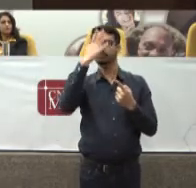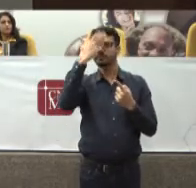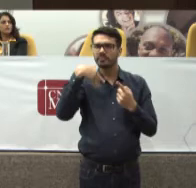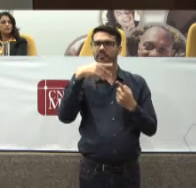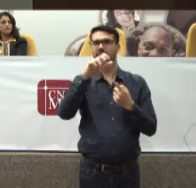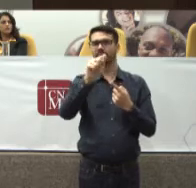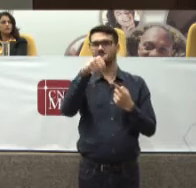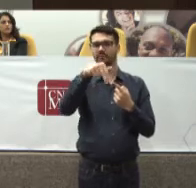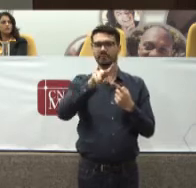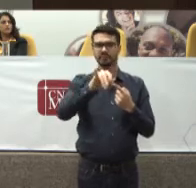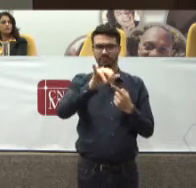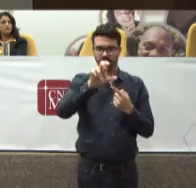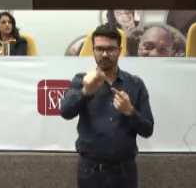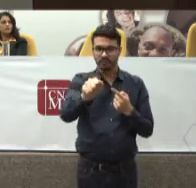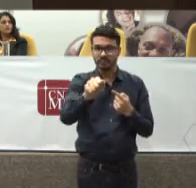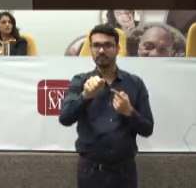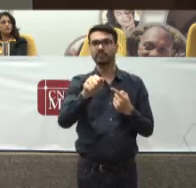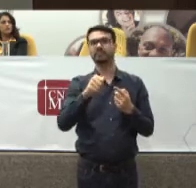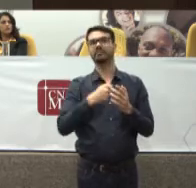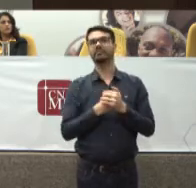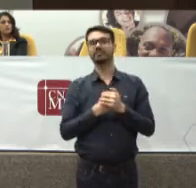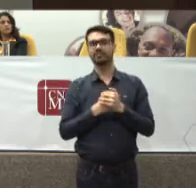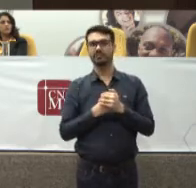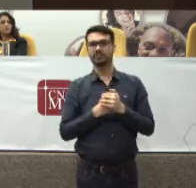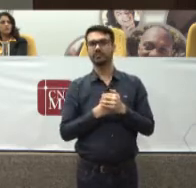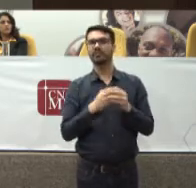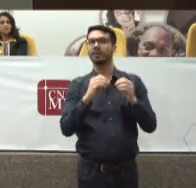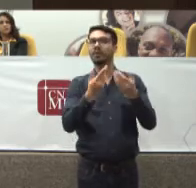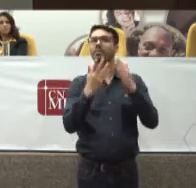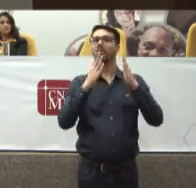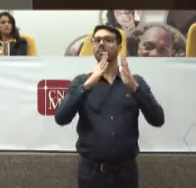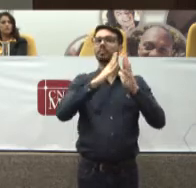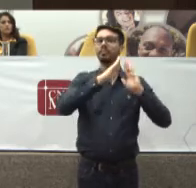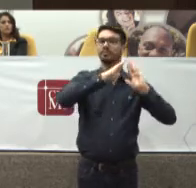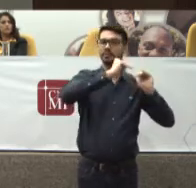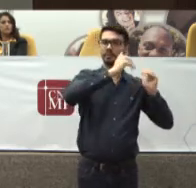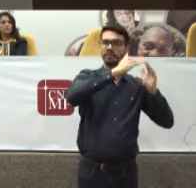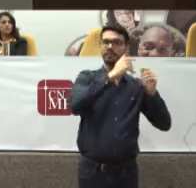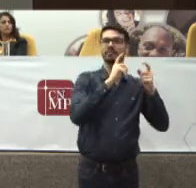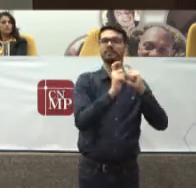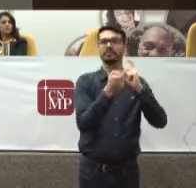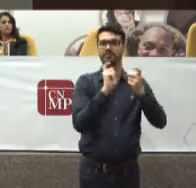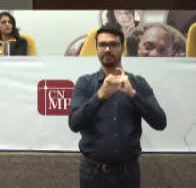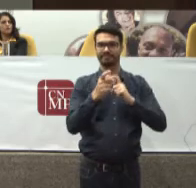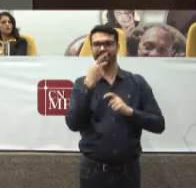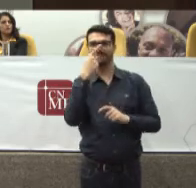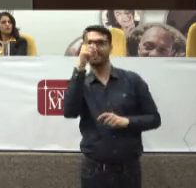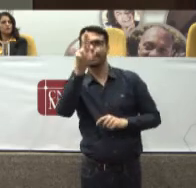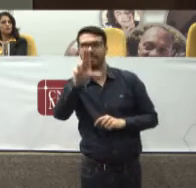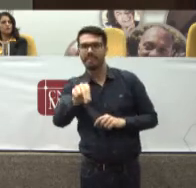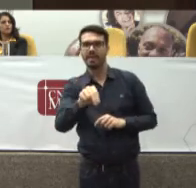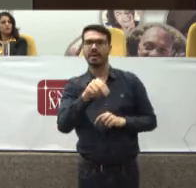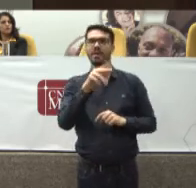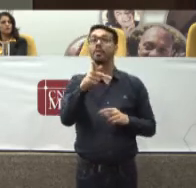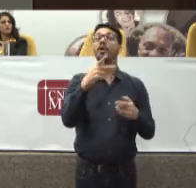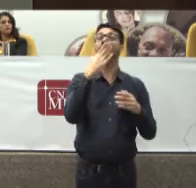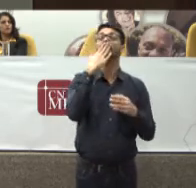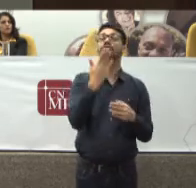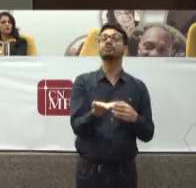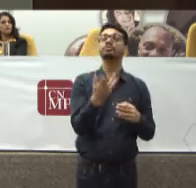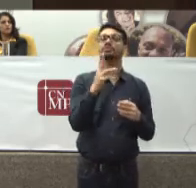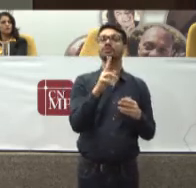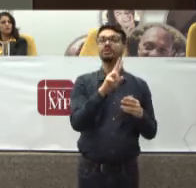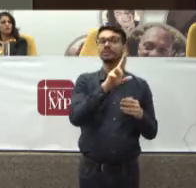antecedentes Se houve pedido Administrativo E se houve negativa Que tipo Verbal Escrita Data